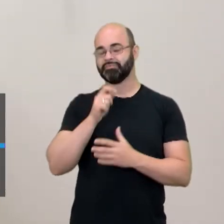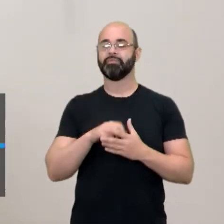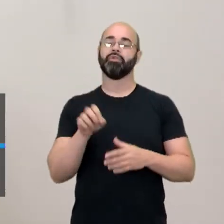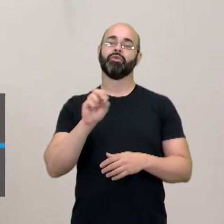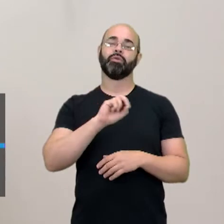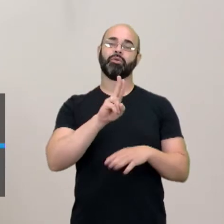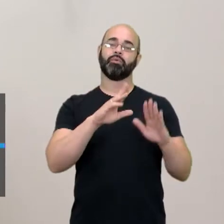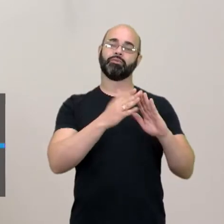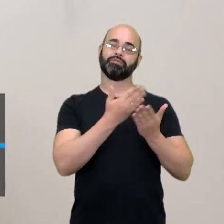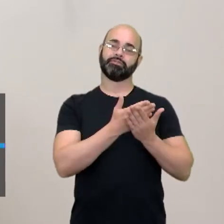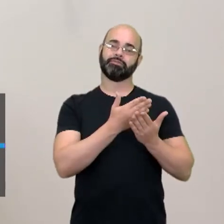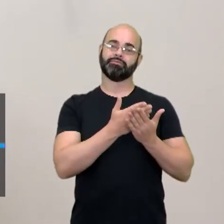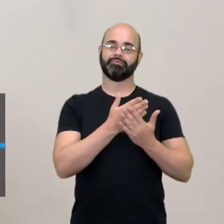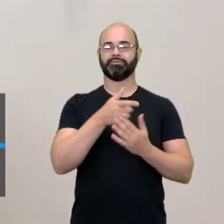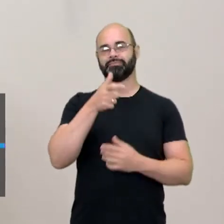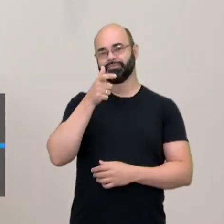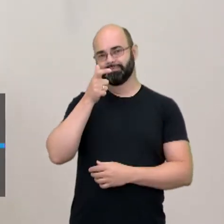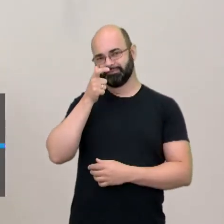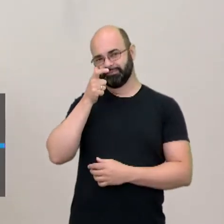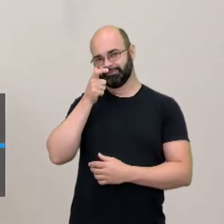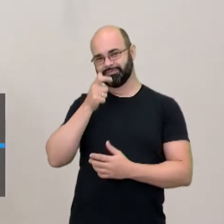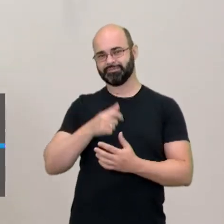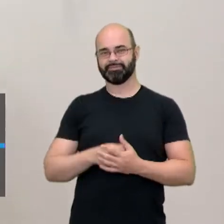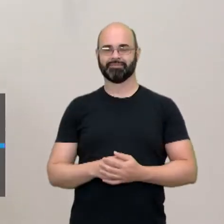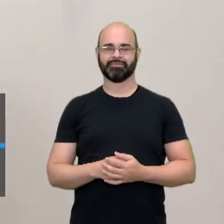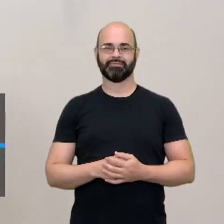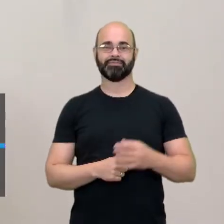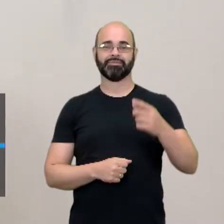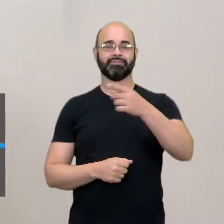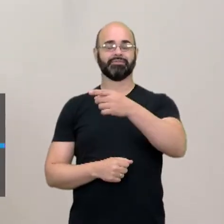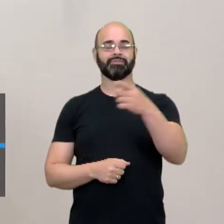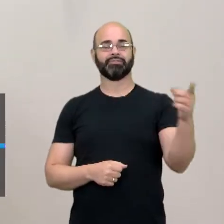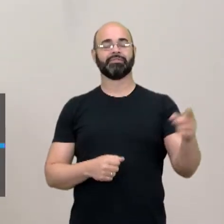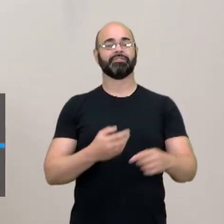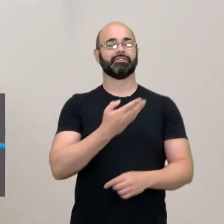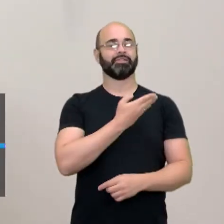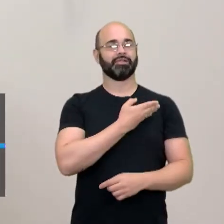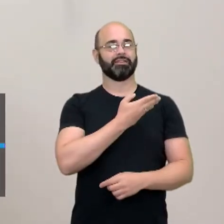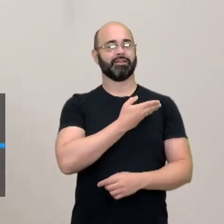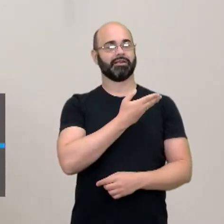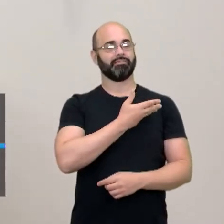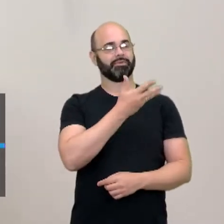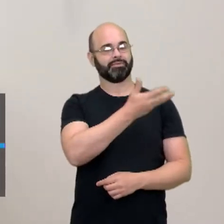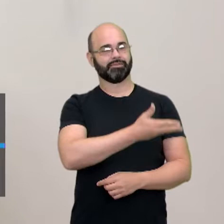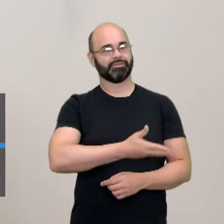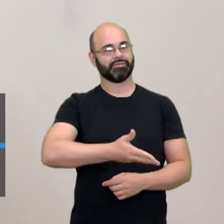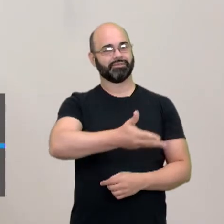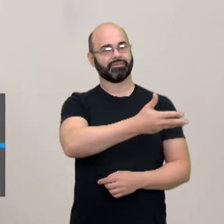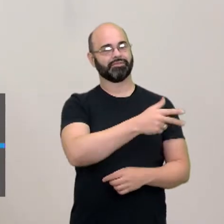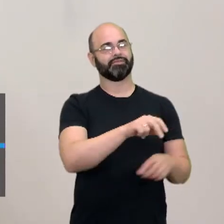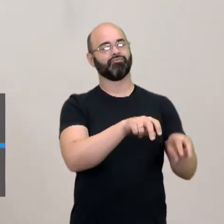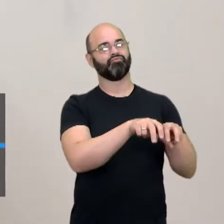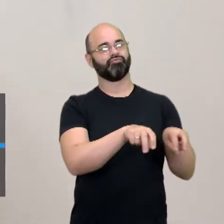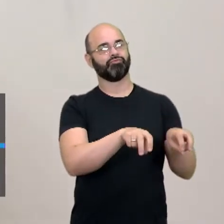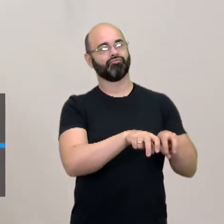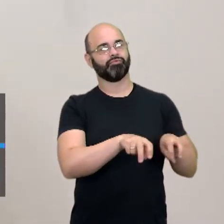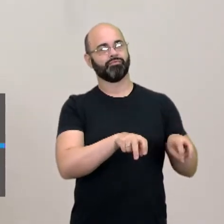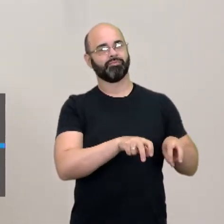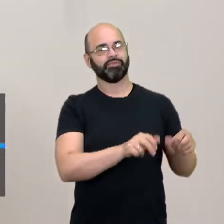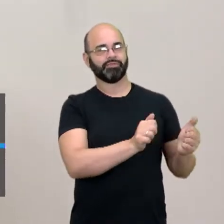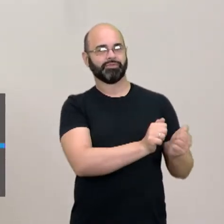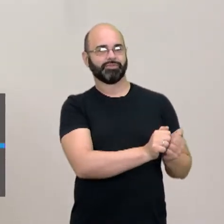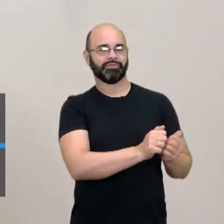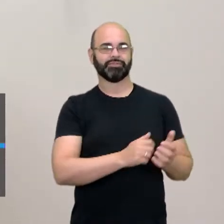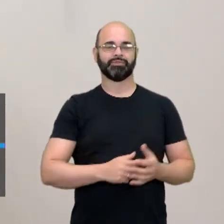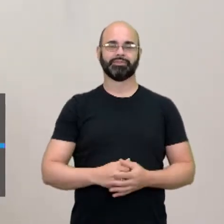você que está ao lado dos seus colegas, você que está junto dos seus professores. A gente está aqui nessa